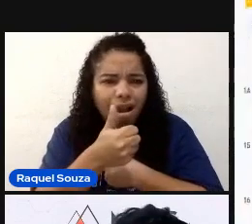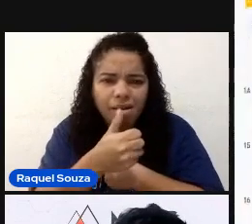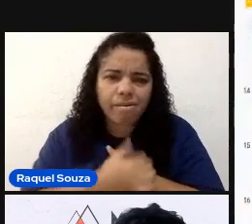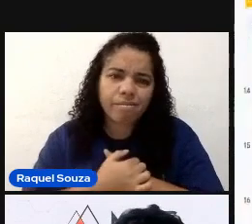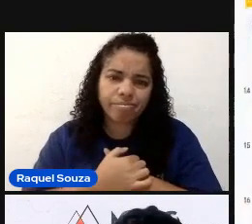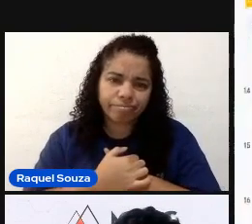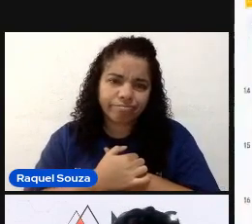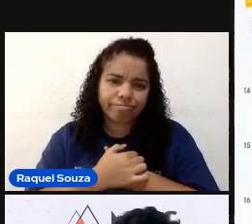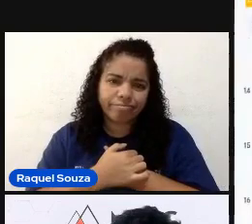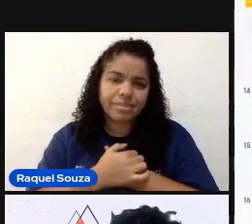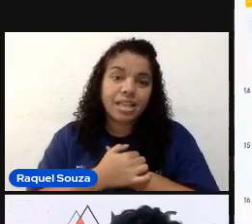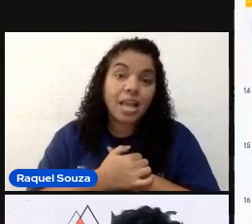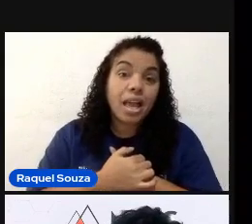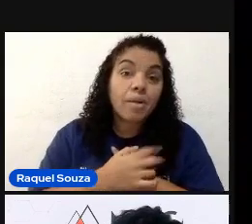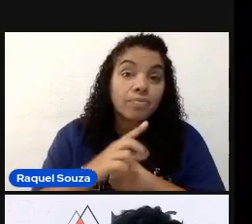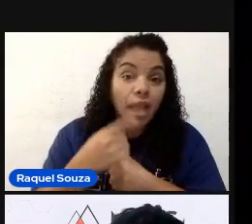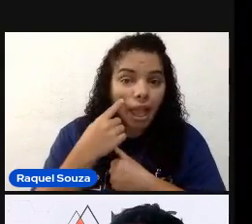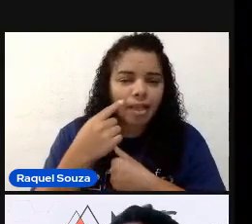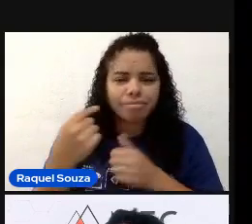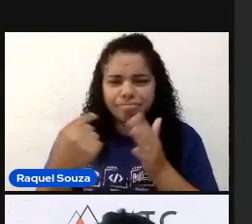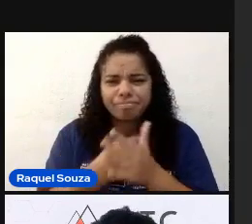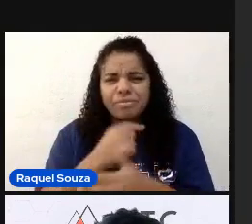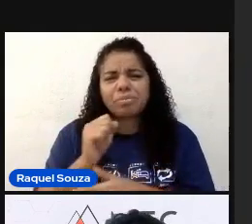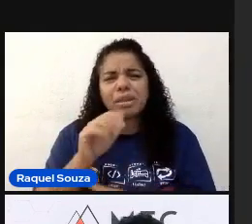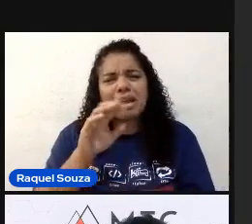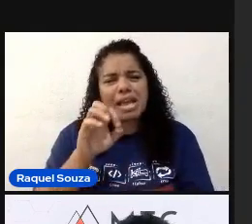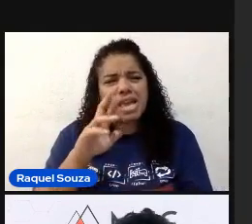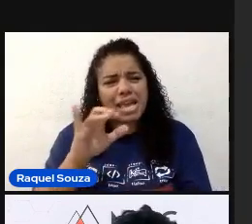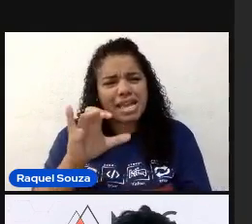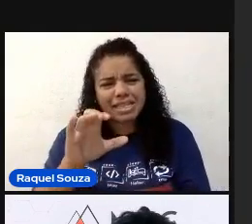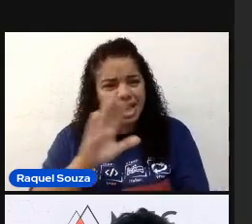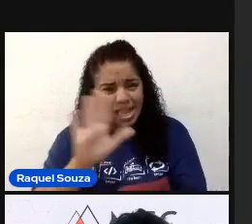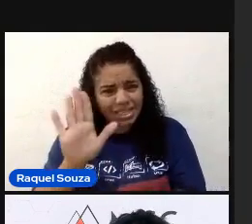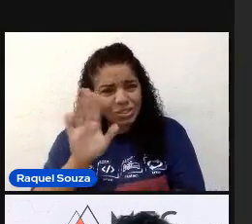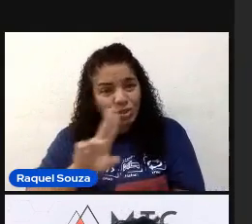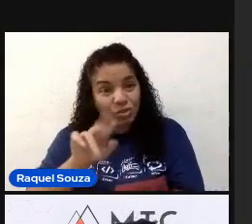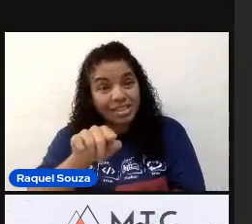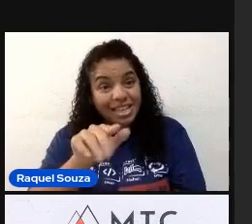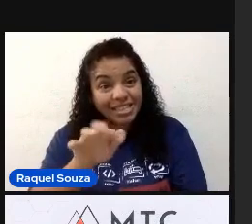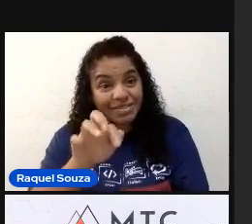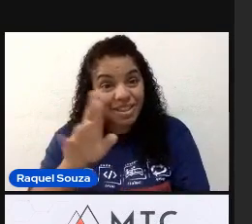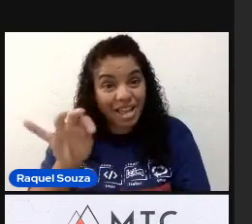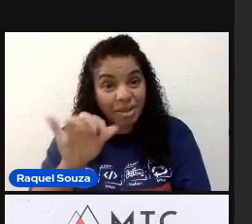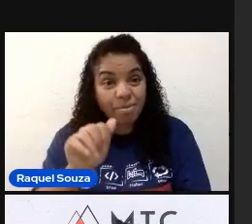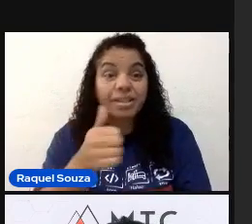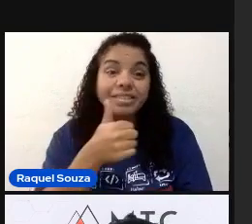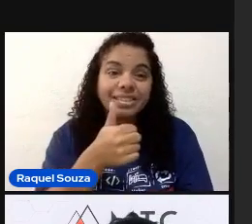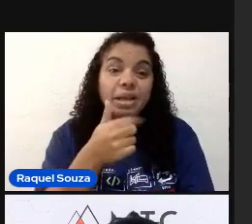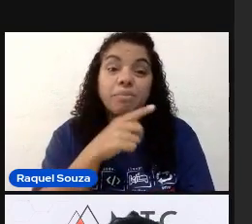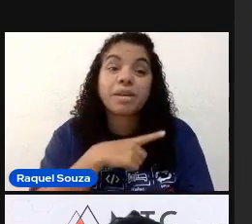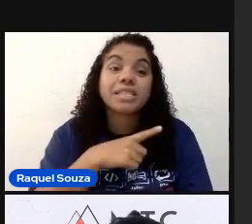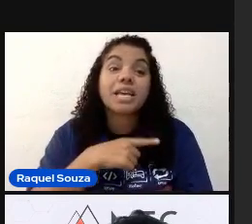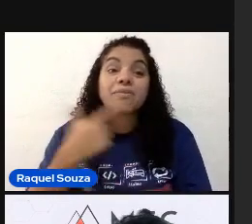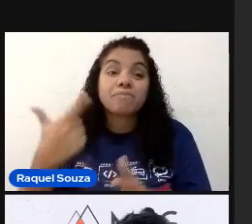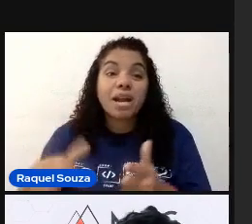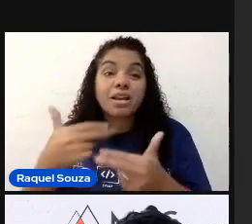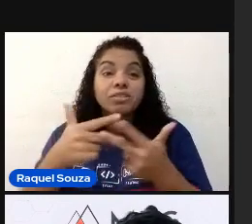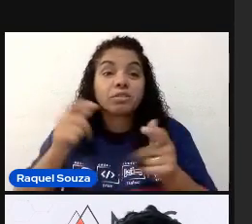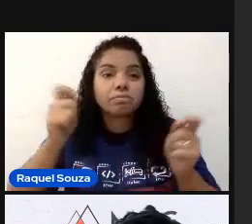E daí, você pode perguntar. O Eric, então é isso. Então, eu vou usar essa ferramenta. Mas tem muito mais possibilidades.